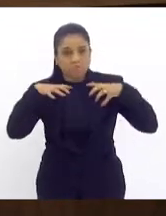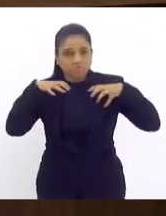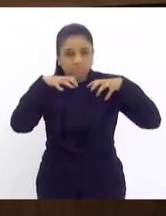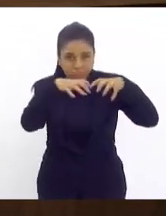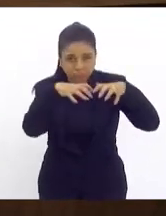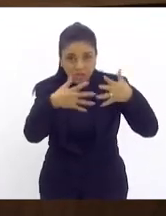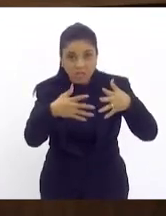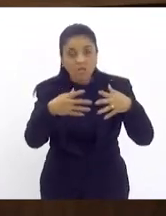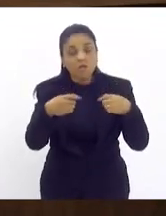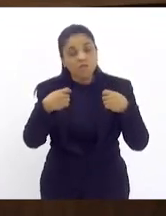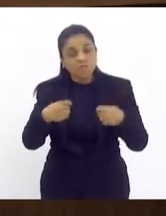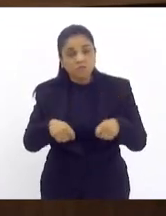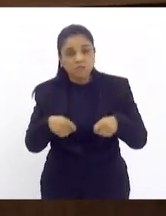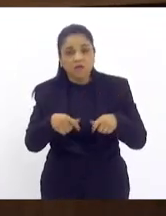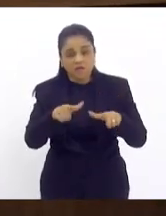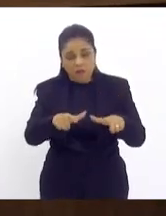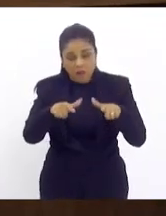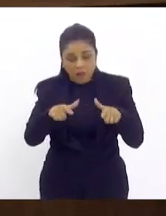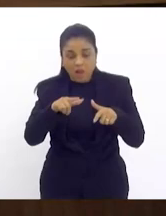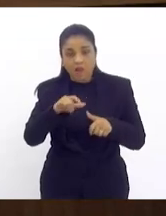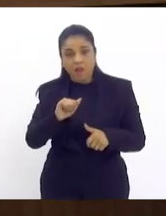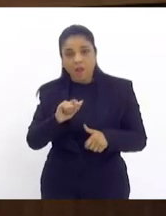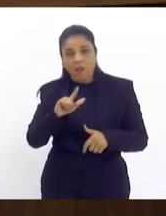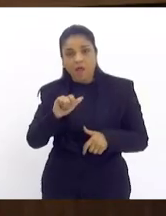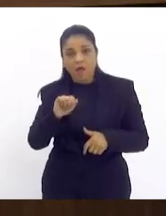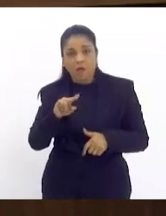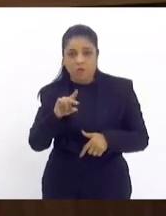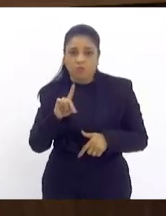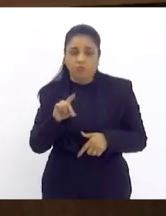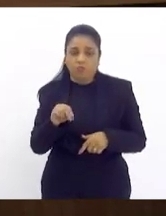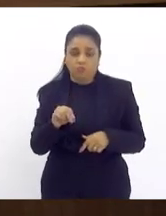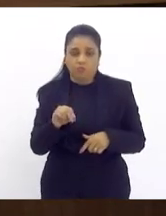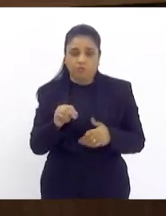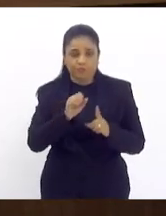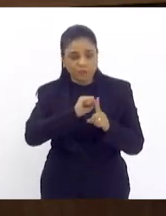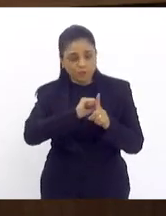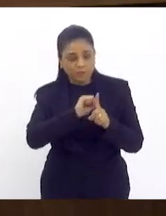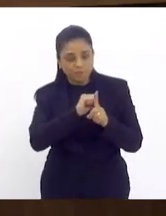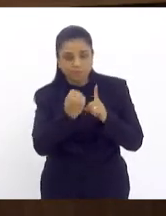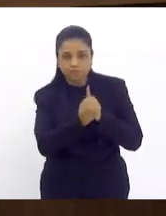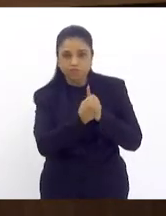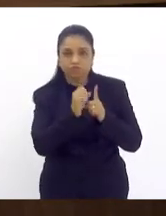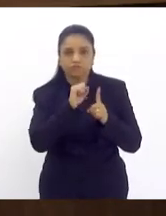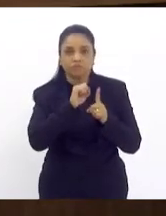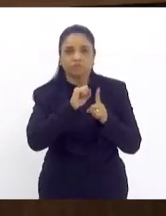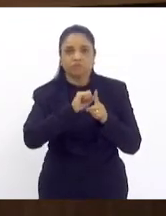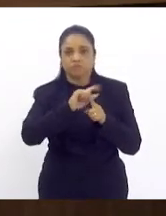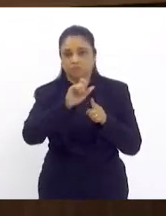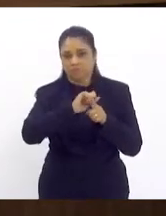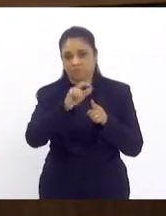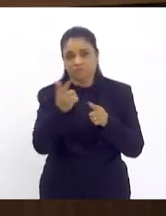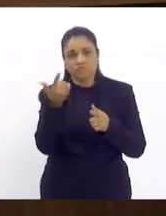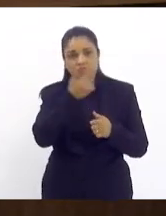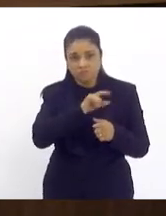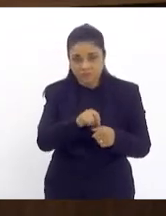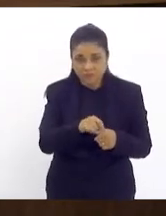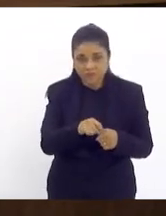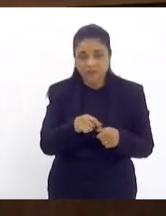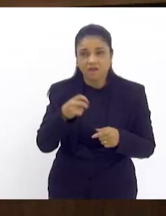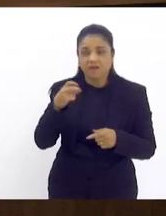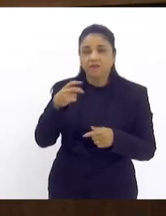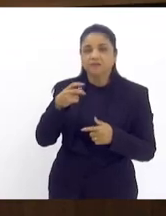urgentemente fazer jus ao aluguel social agora a deputada que me antecede não a deputada Verônica a outra deputada